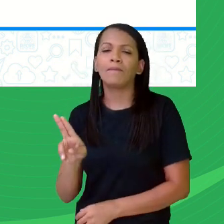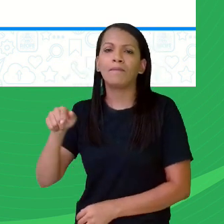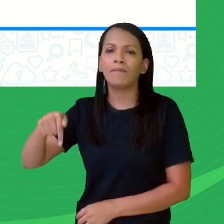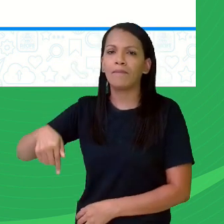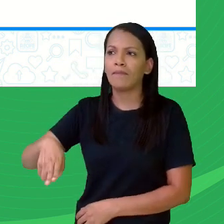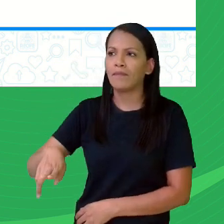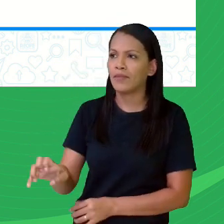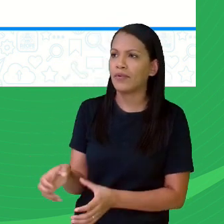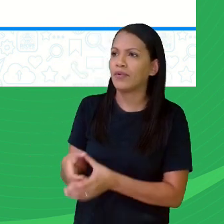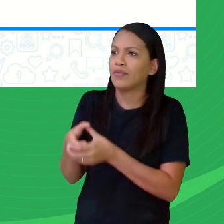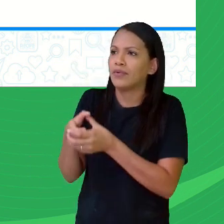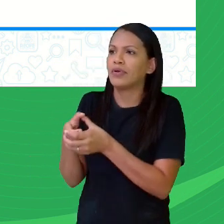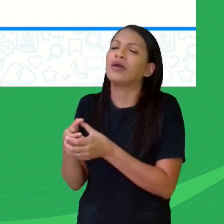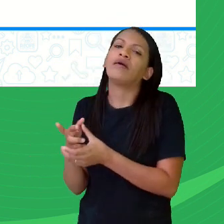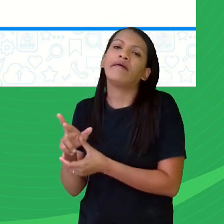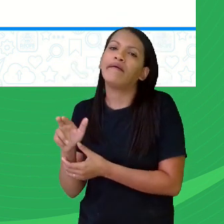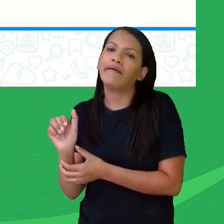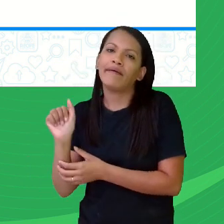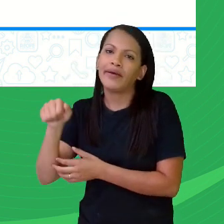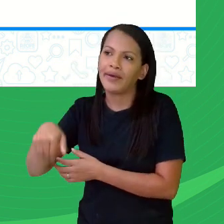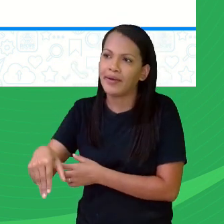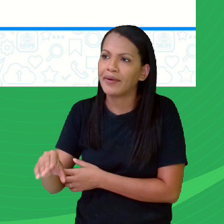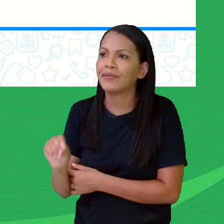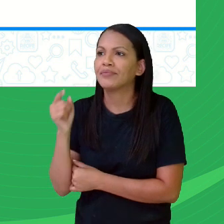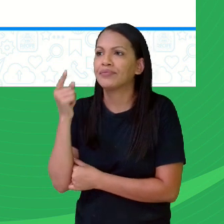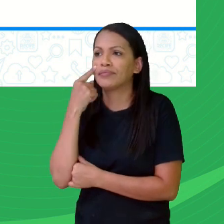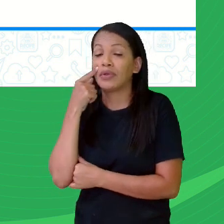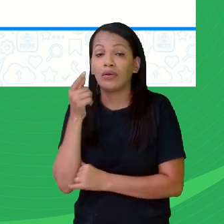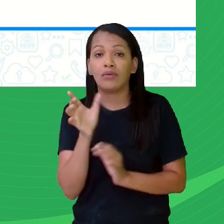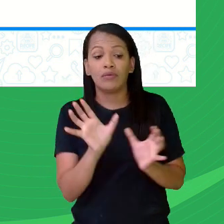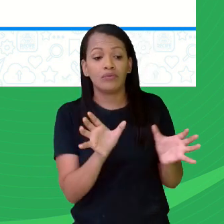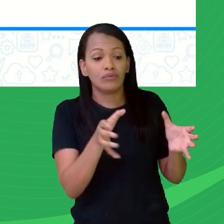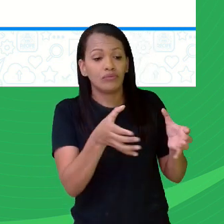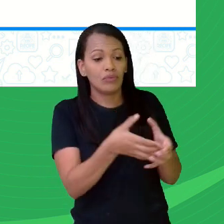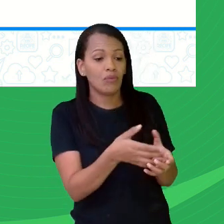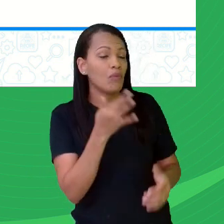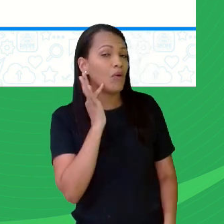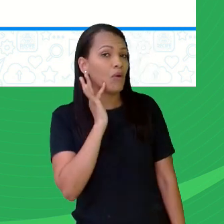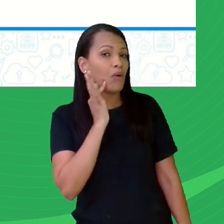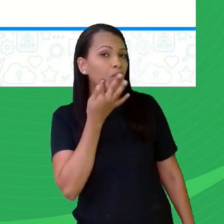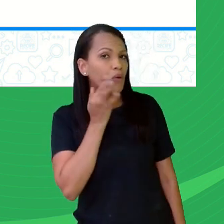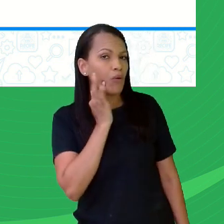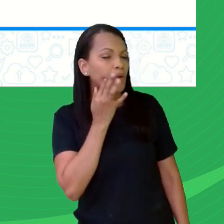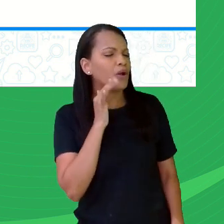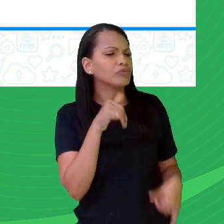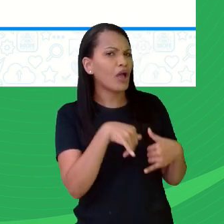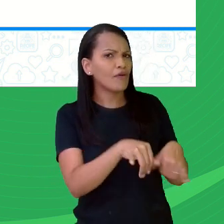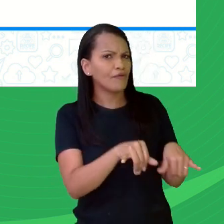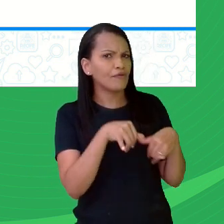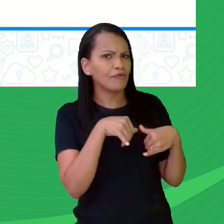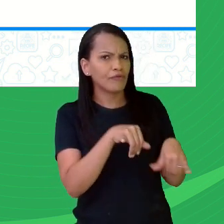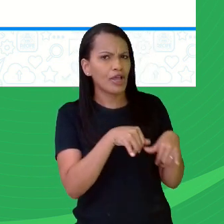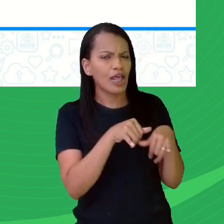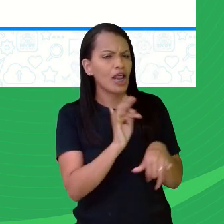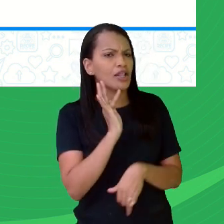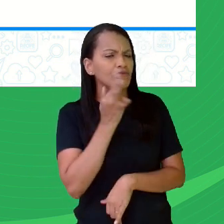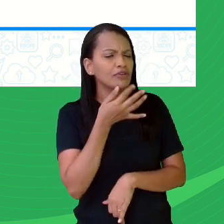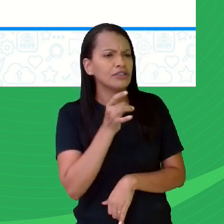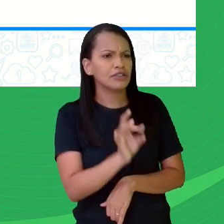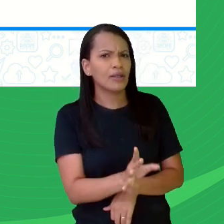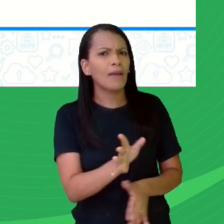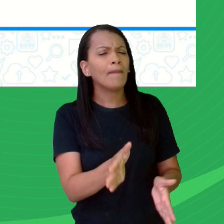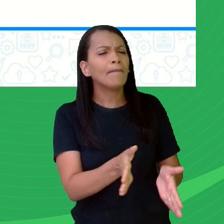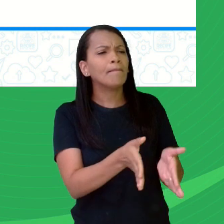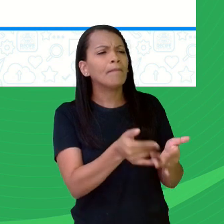penca. Quando a gente vai comprar, não é verdade? Se você já acompanhou um adulto aí na compra numa feira de frutas, se pede aí,